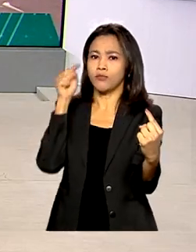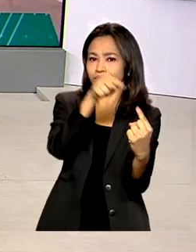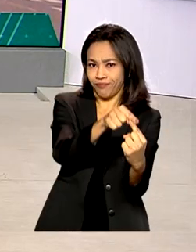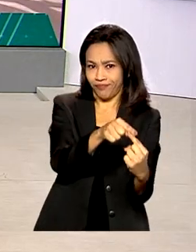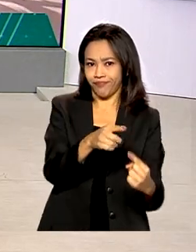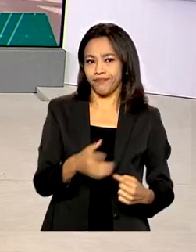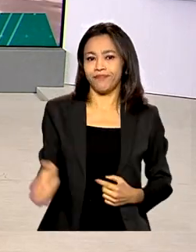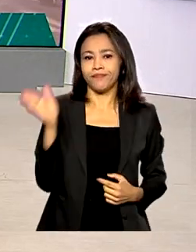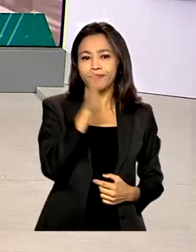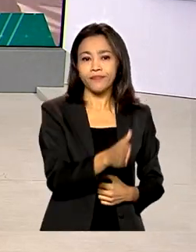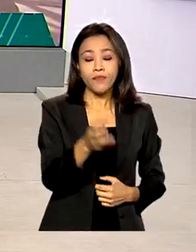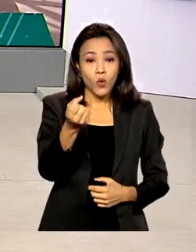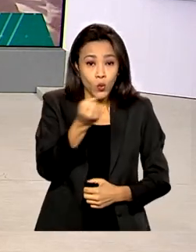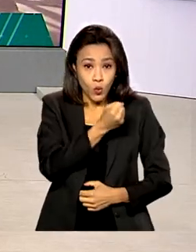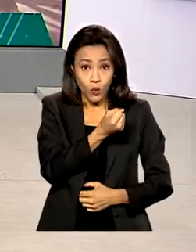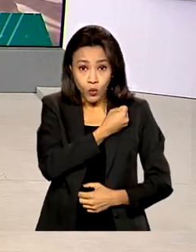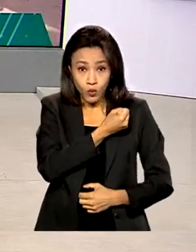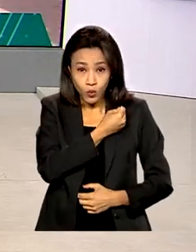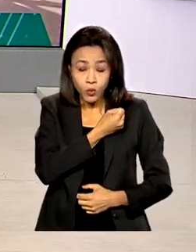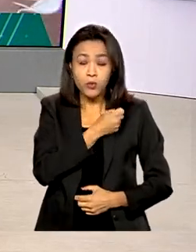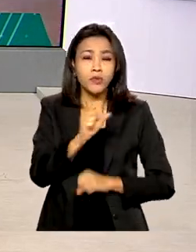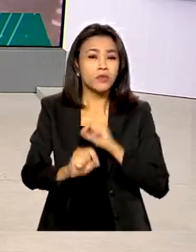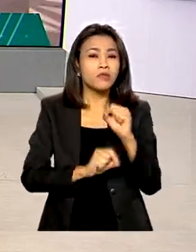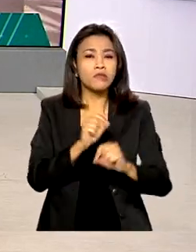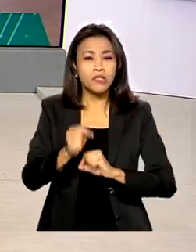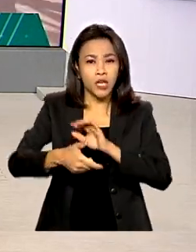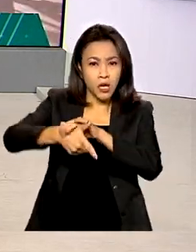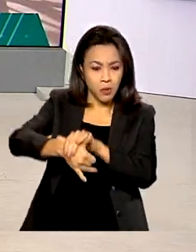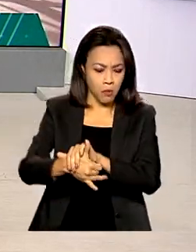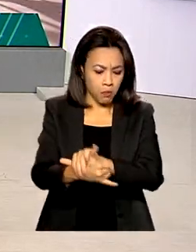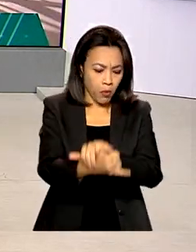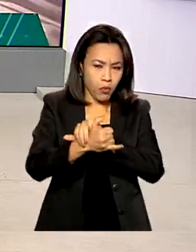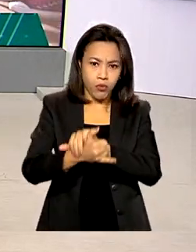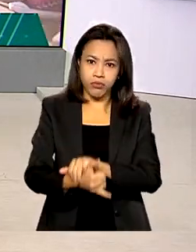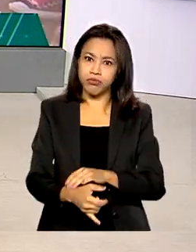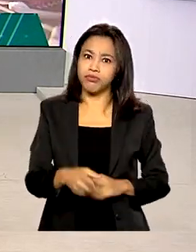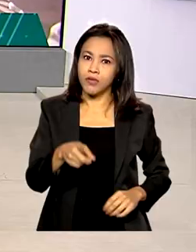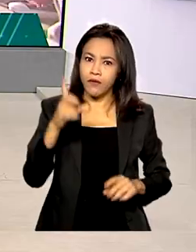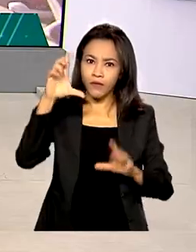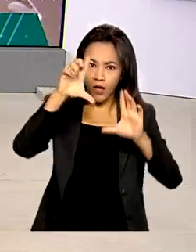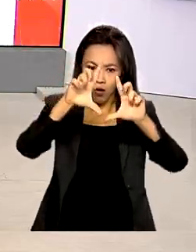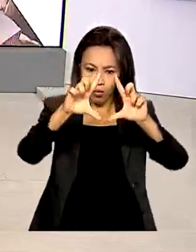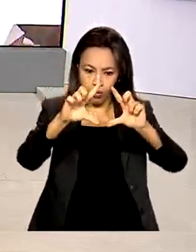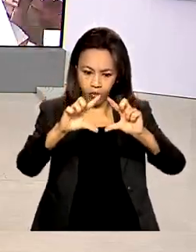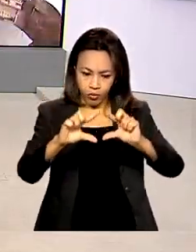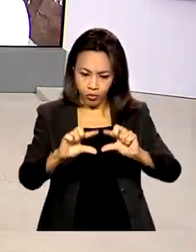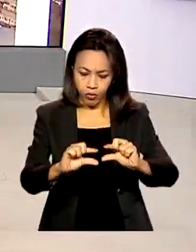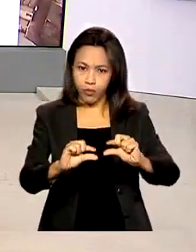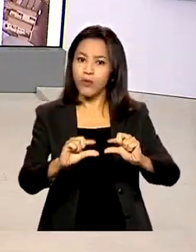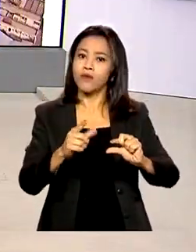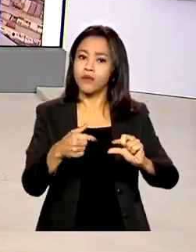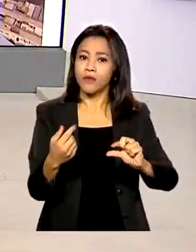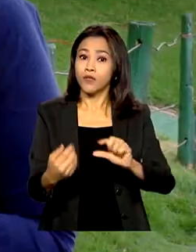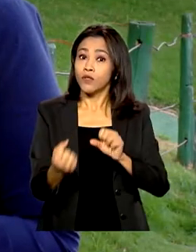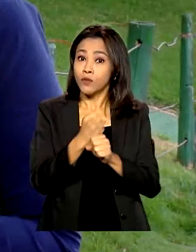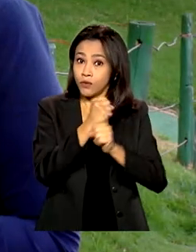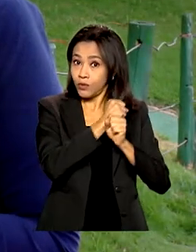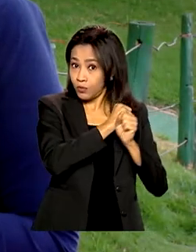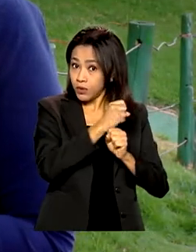O número de homicídios dolosos no Brasil vem caindo nos últimos anos, resultado de ações de combate à violência.